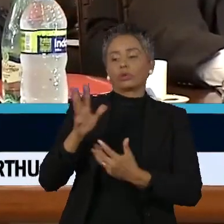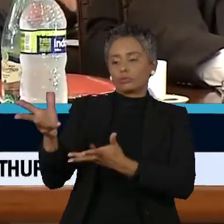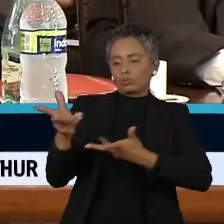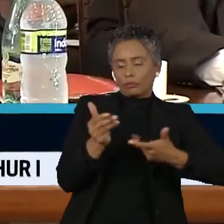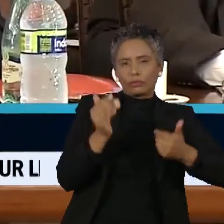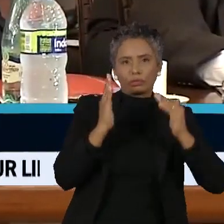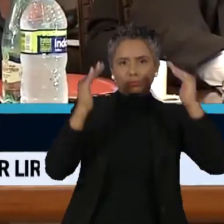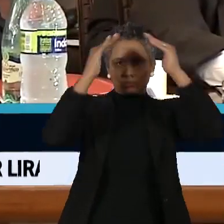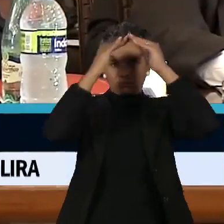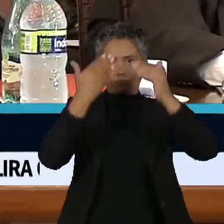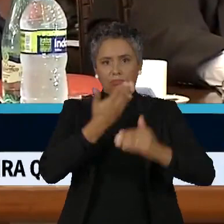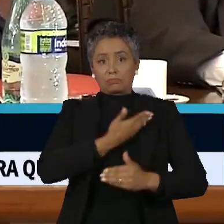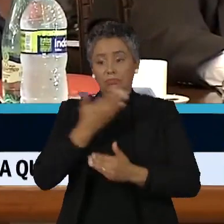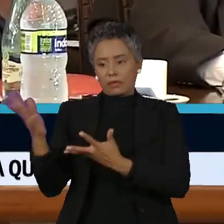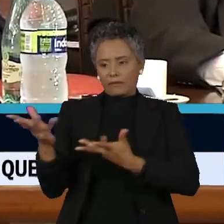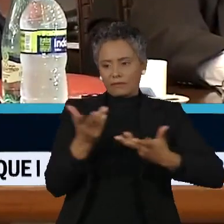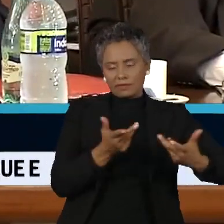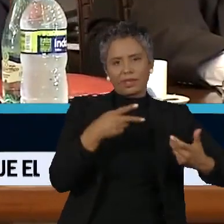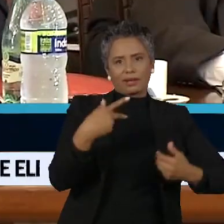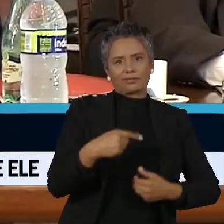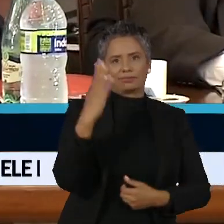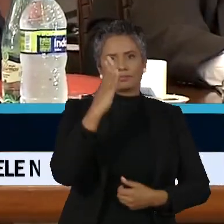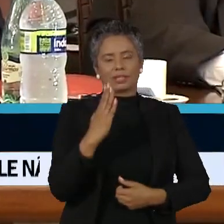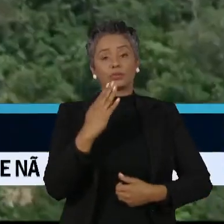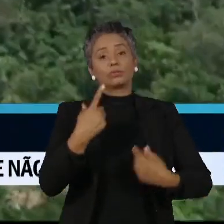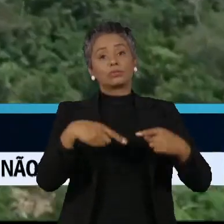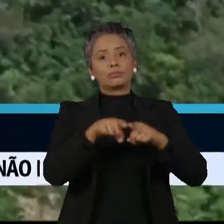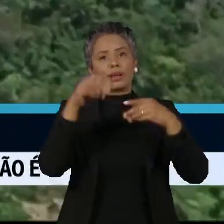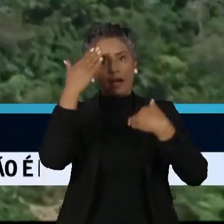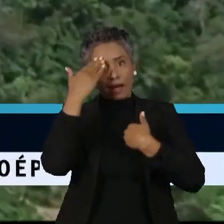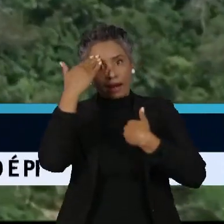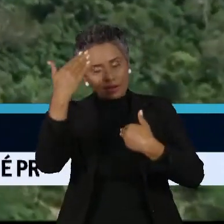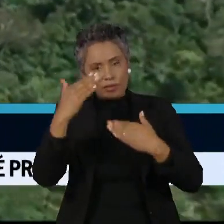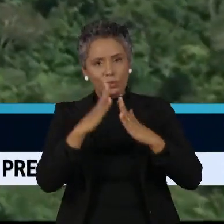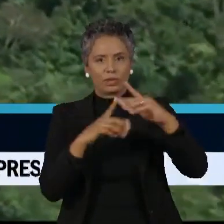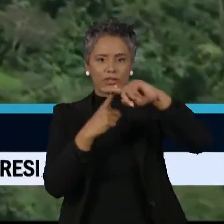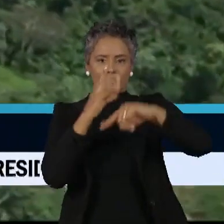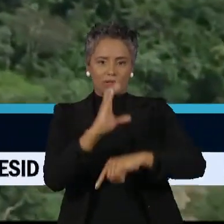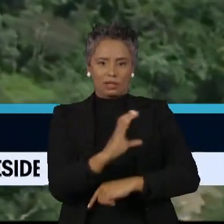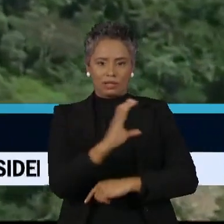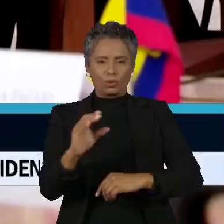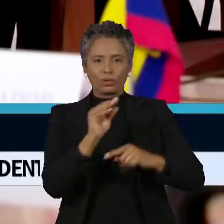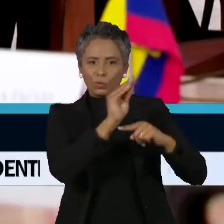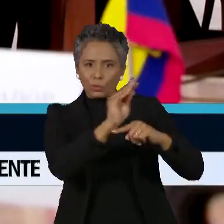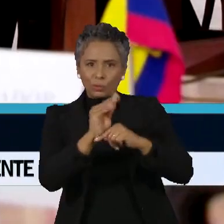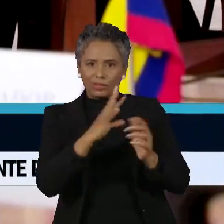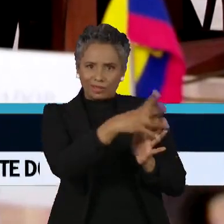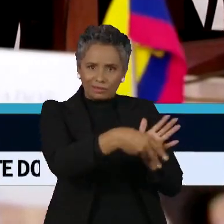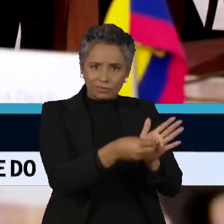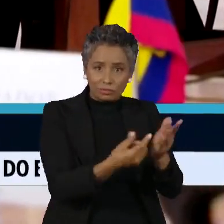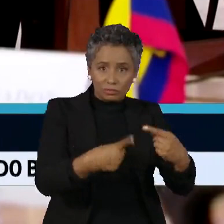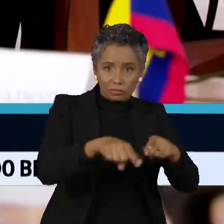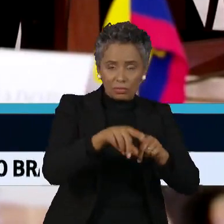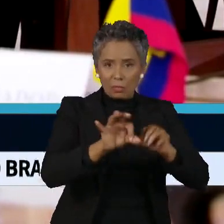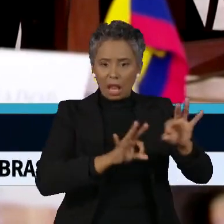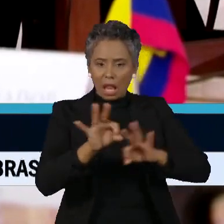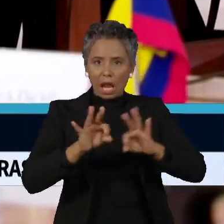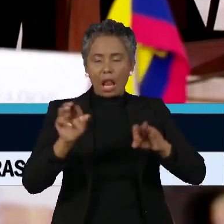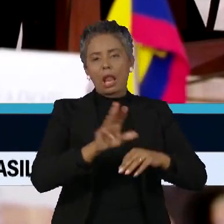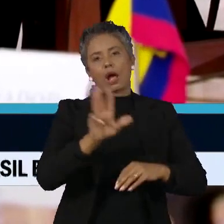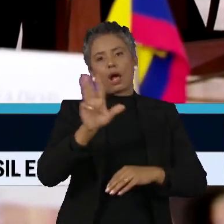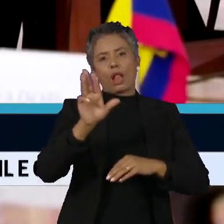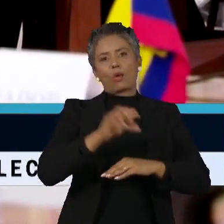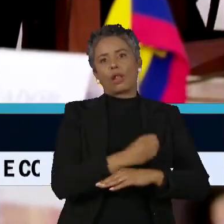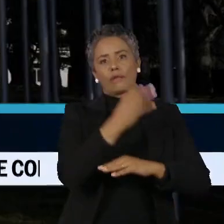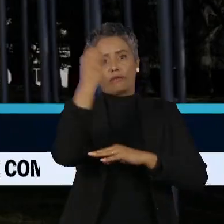Brasil e agradeceu a atuação da Igreja Católica no país pela preservação da Amazônia. O planejamento da ida de Lula para a Europa